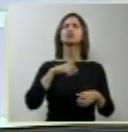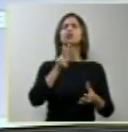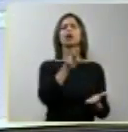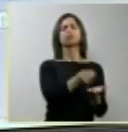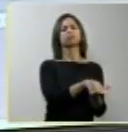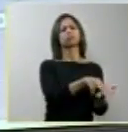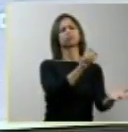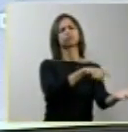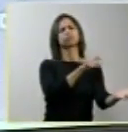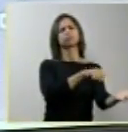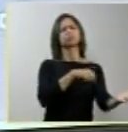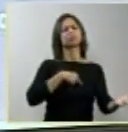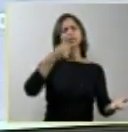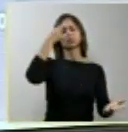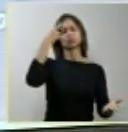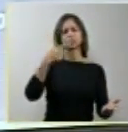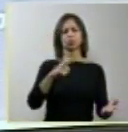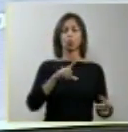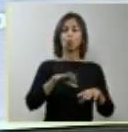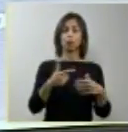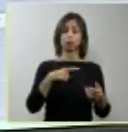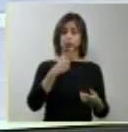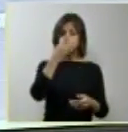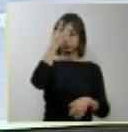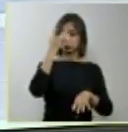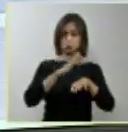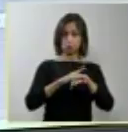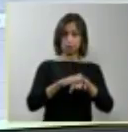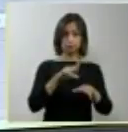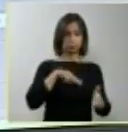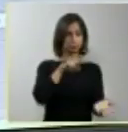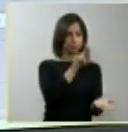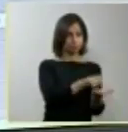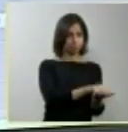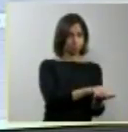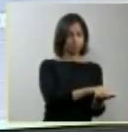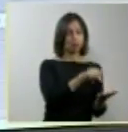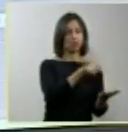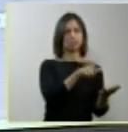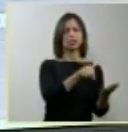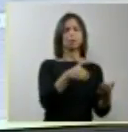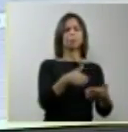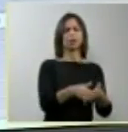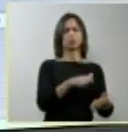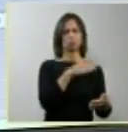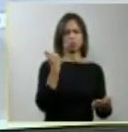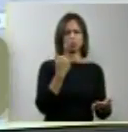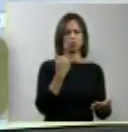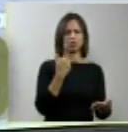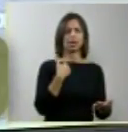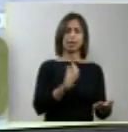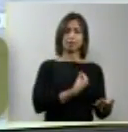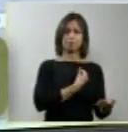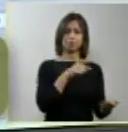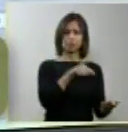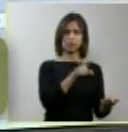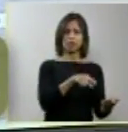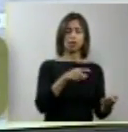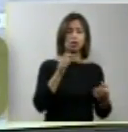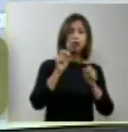temos um doente terminal, nós temos um indivíduo em vida vegetativa. Ele